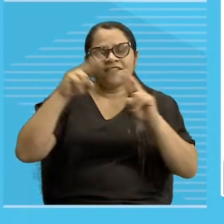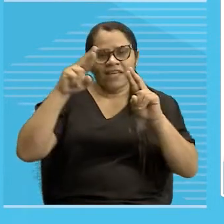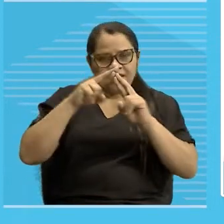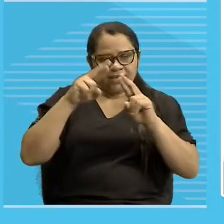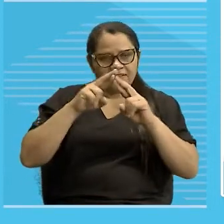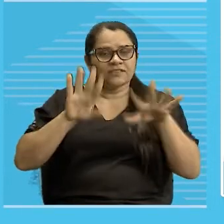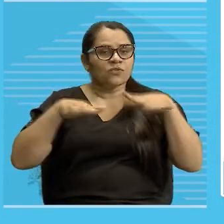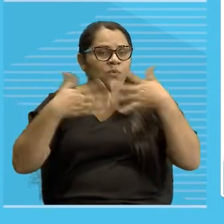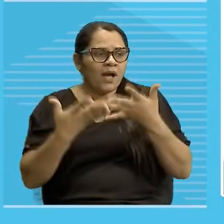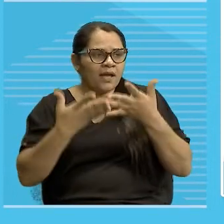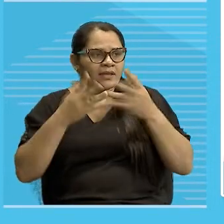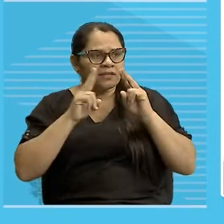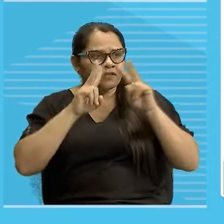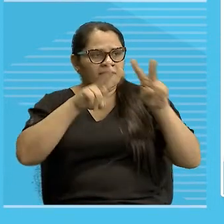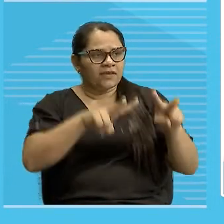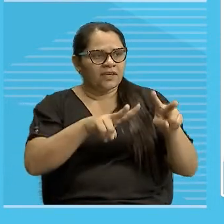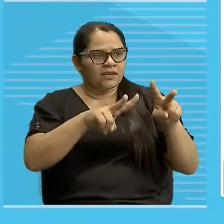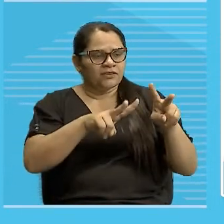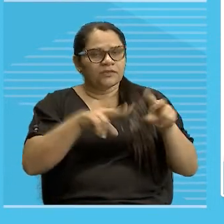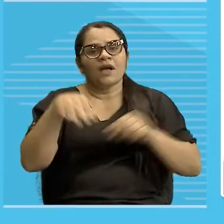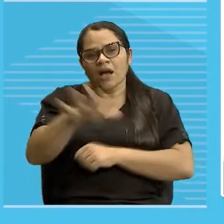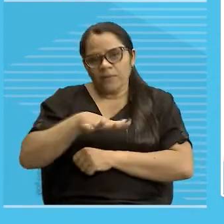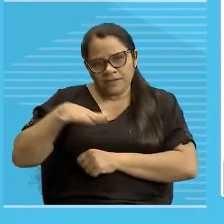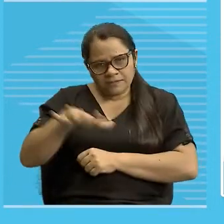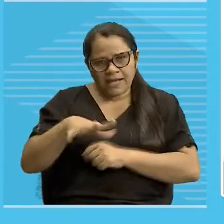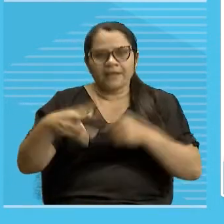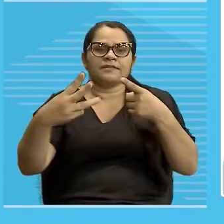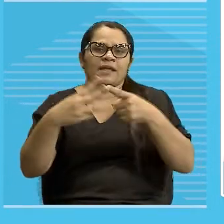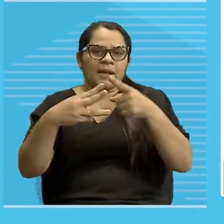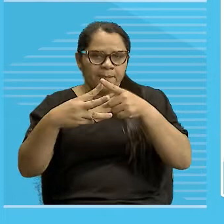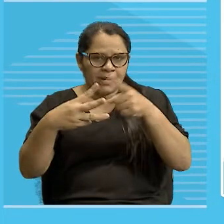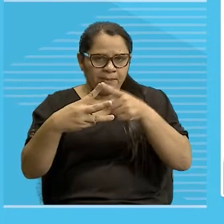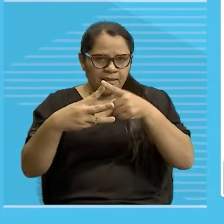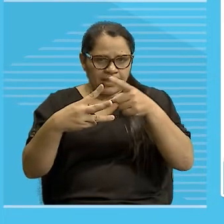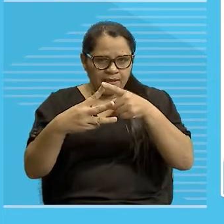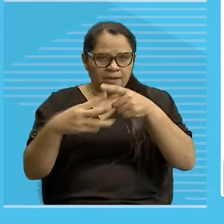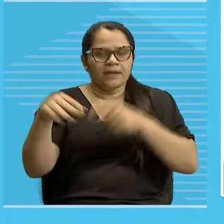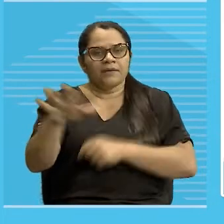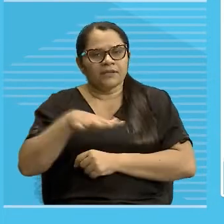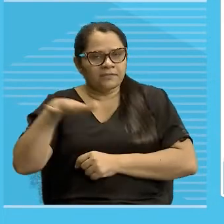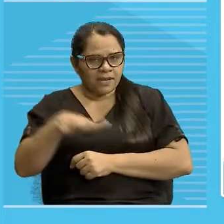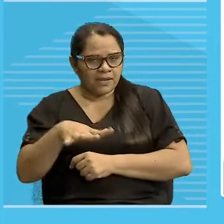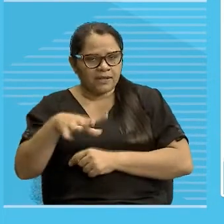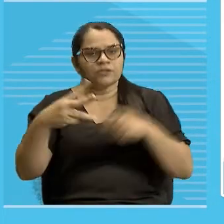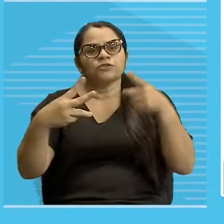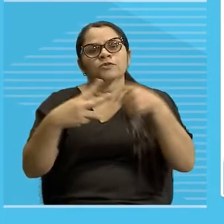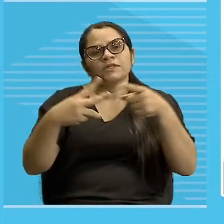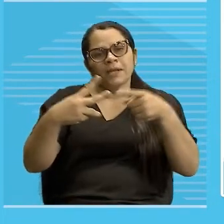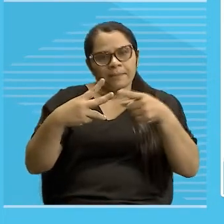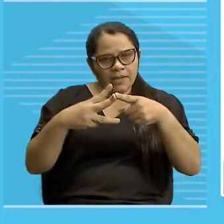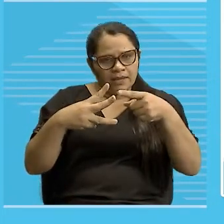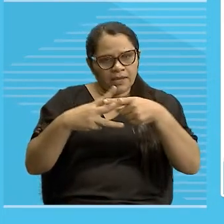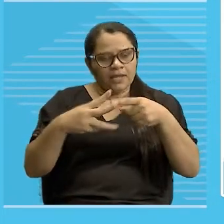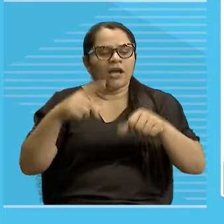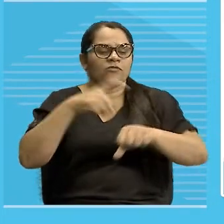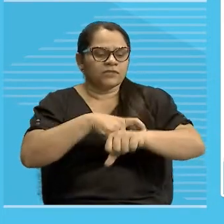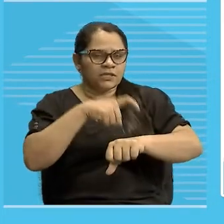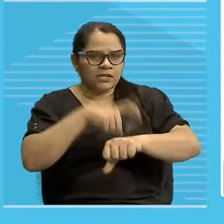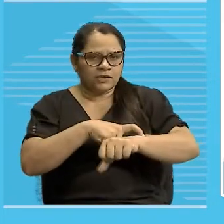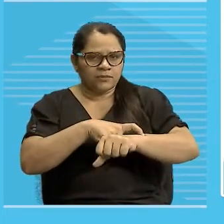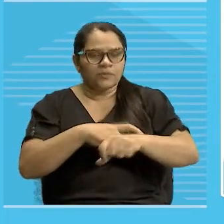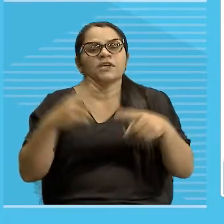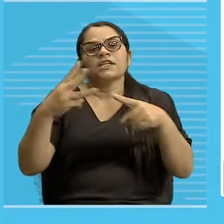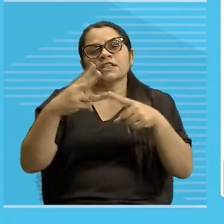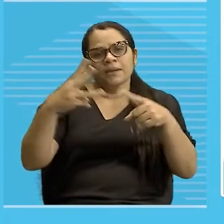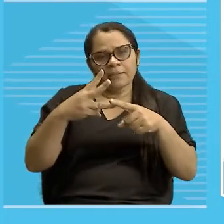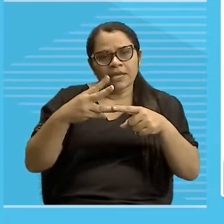referências podem dizer respeito ao espaço, beleza, ao tempo e ao